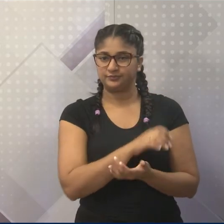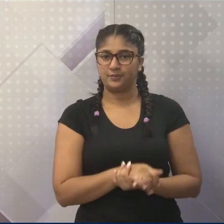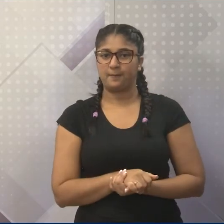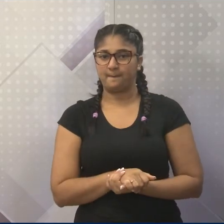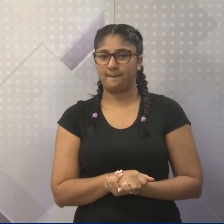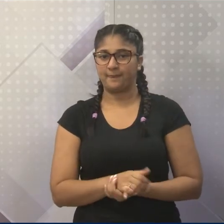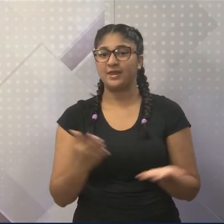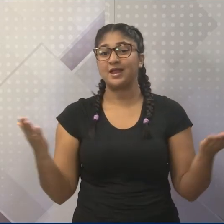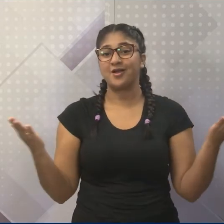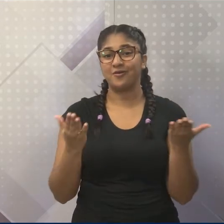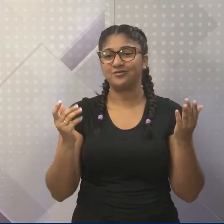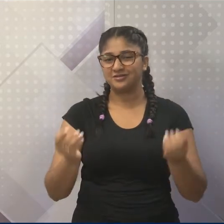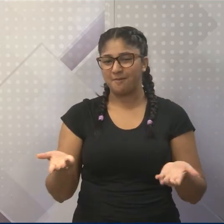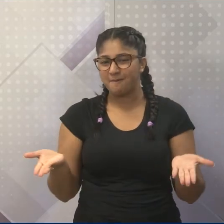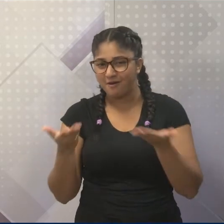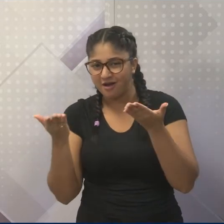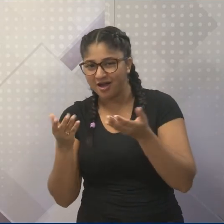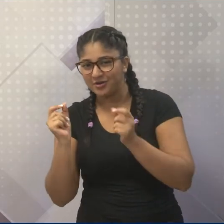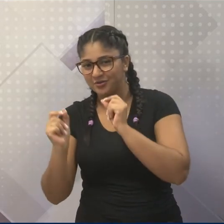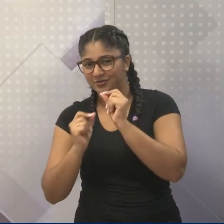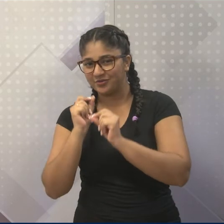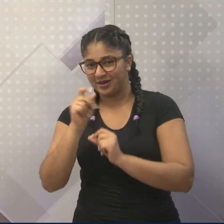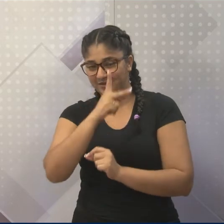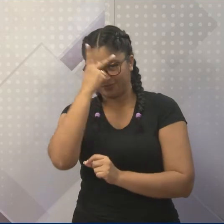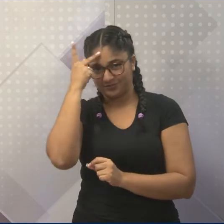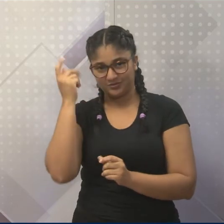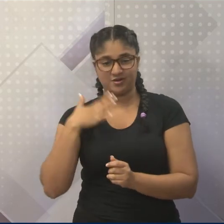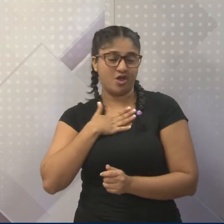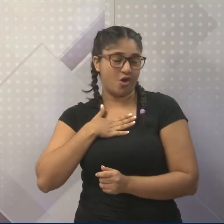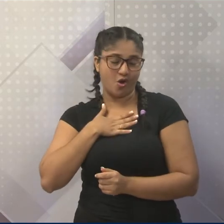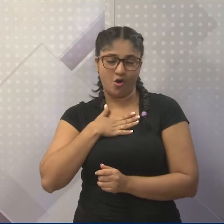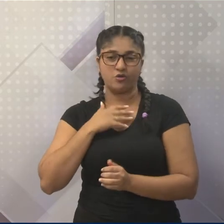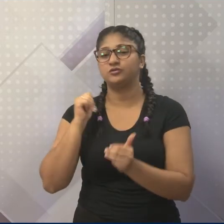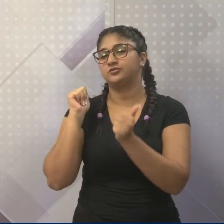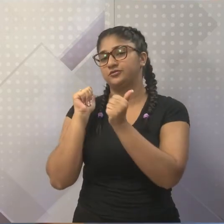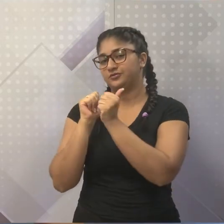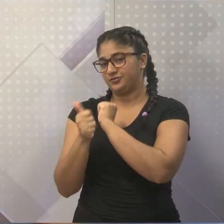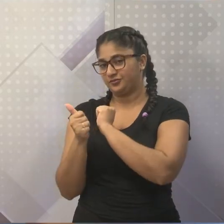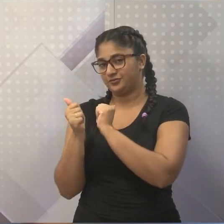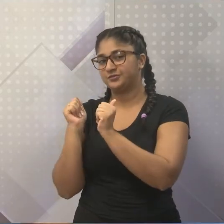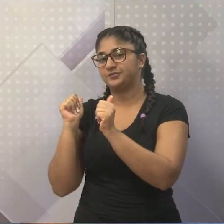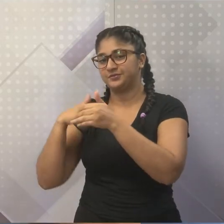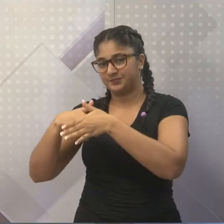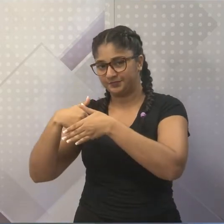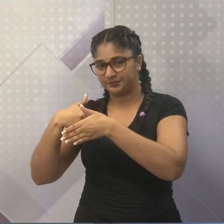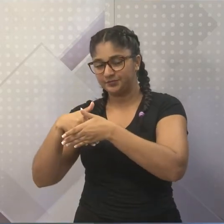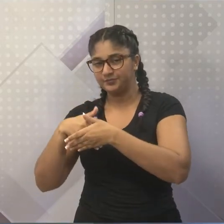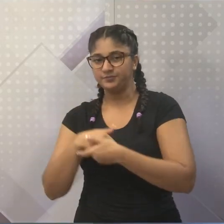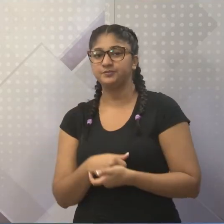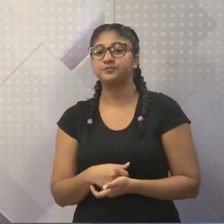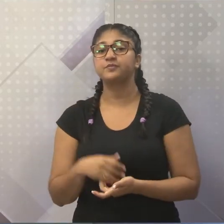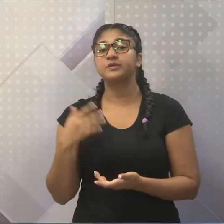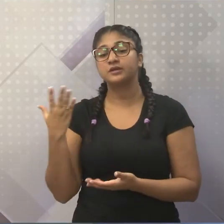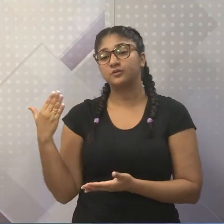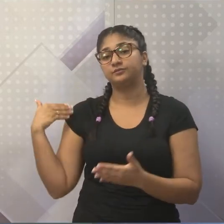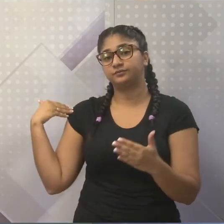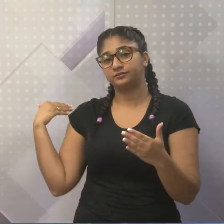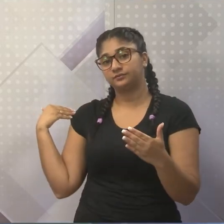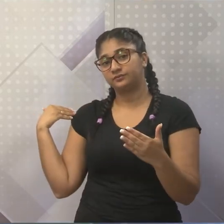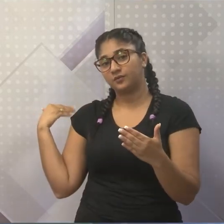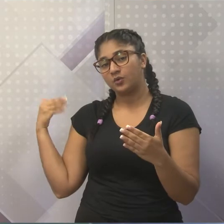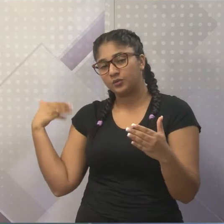é você que é hoje provocar mesmo os torcedores aí, fanáticos, né? Bem, gente, a biografia vai ser